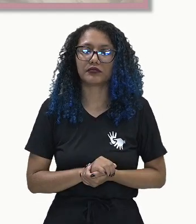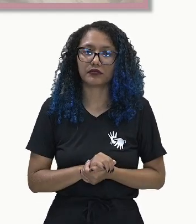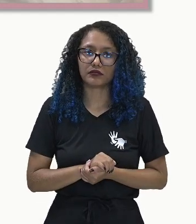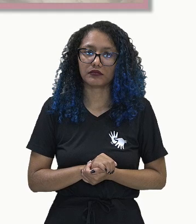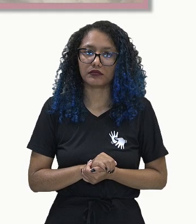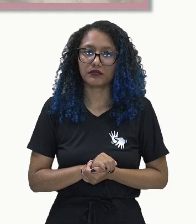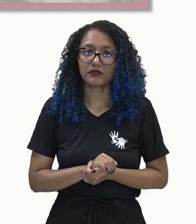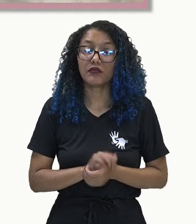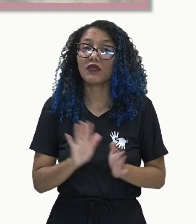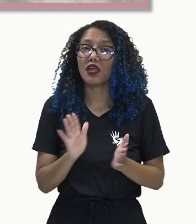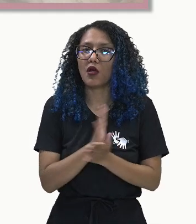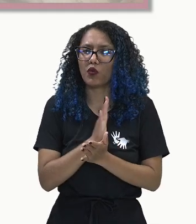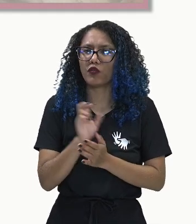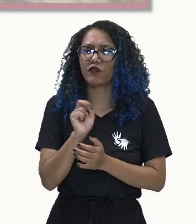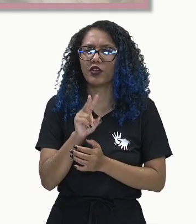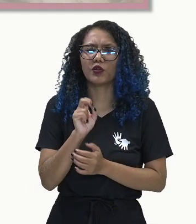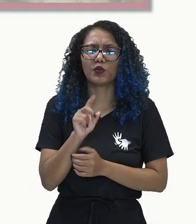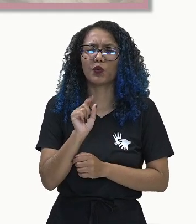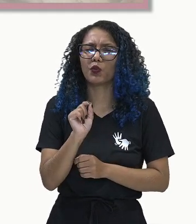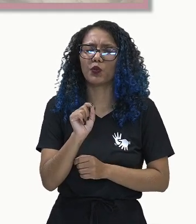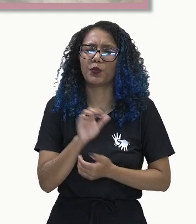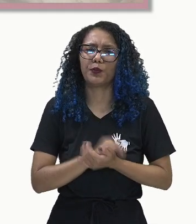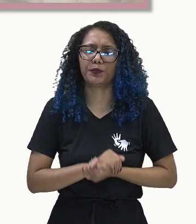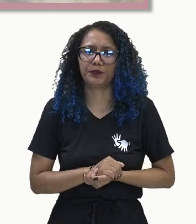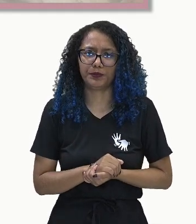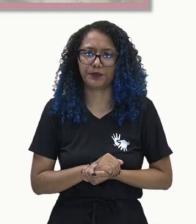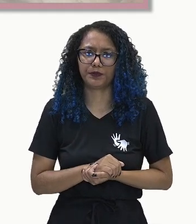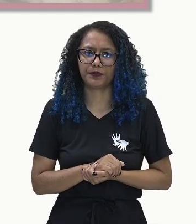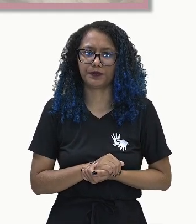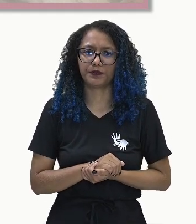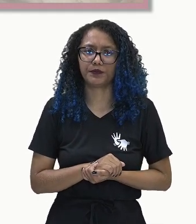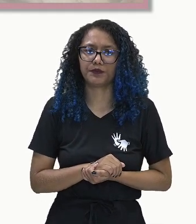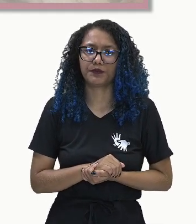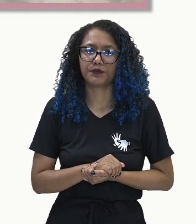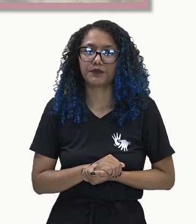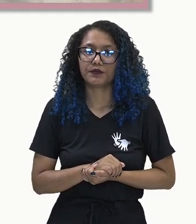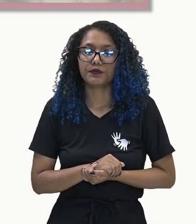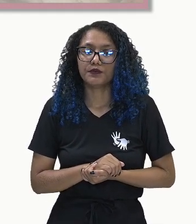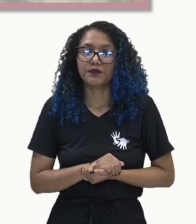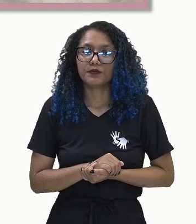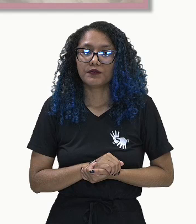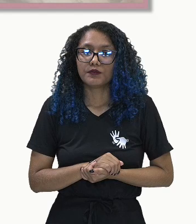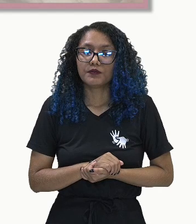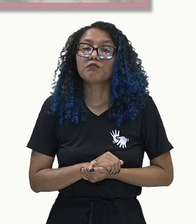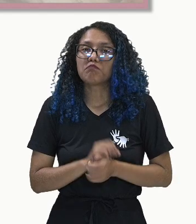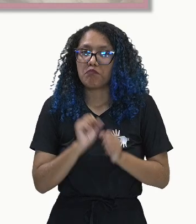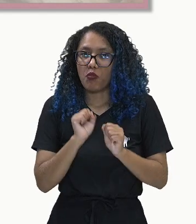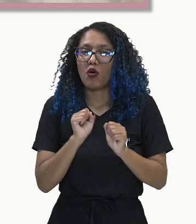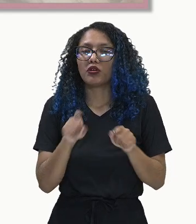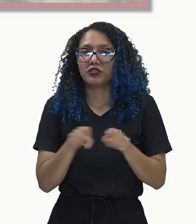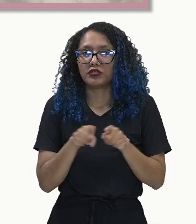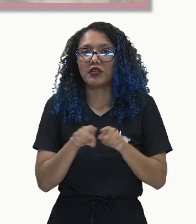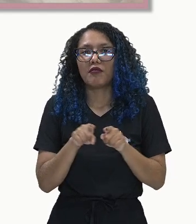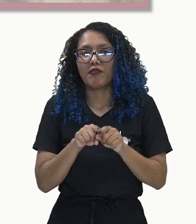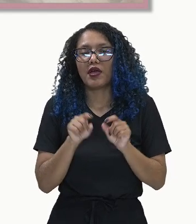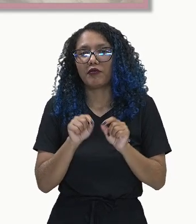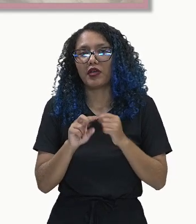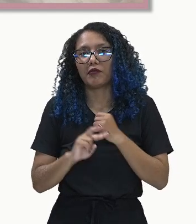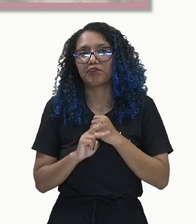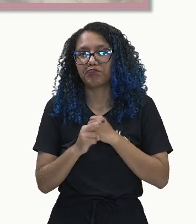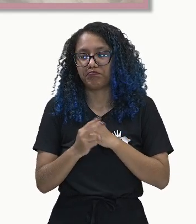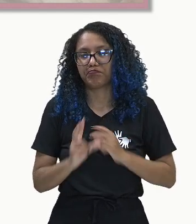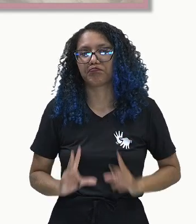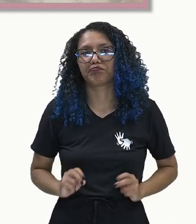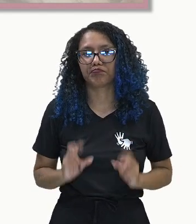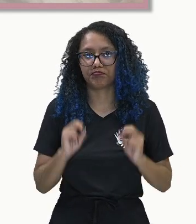podem provocar esse processo, né? como causa, desencadeando aí o linfoma. Também